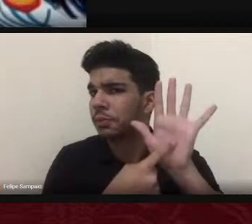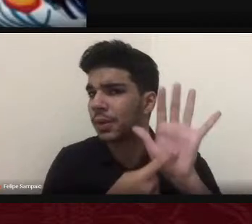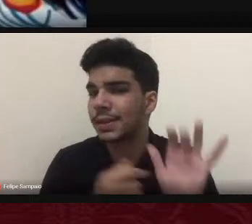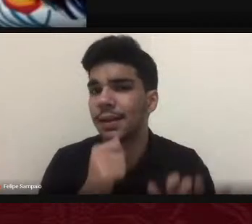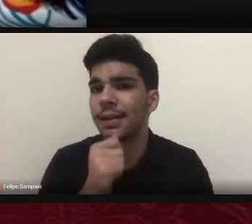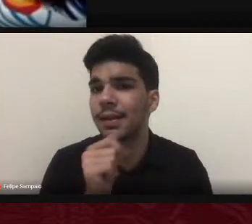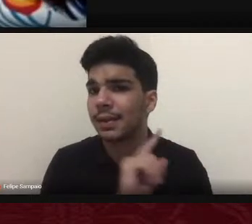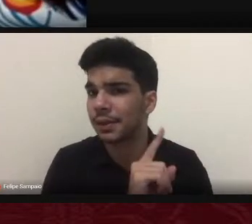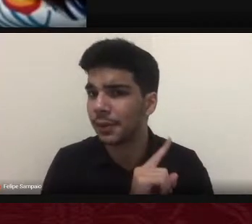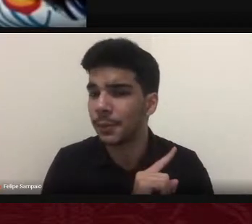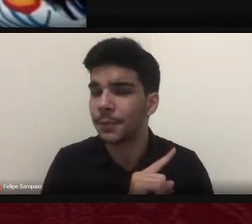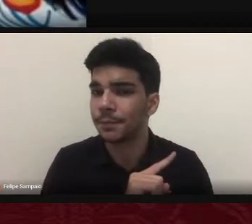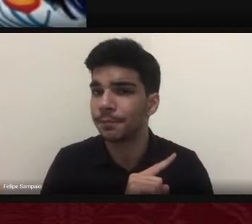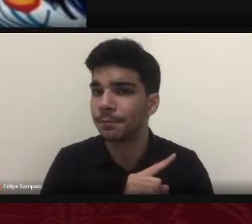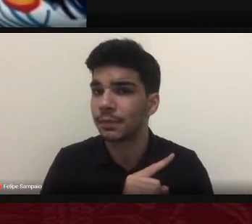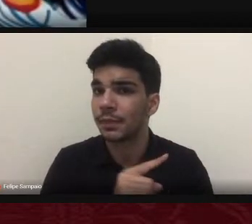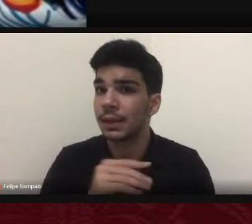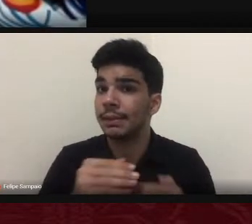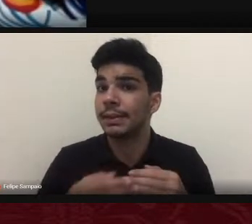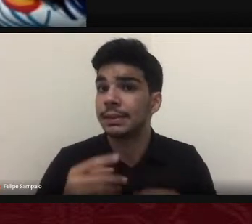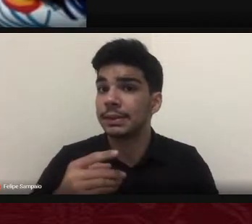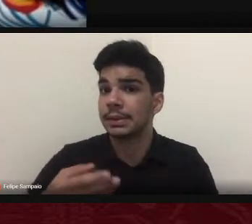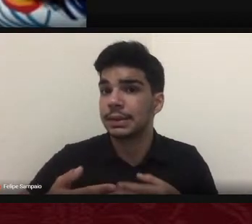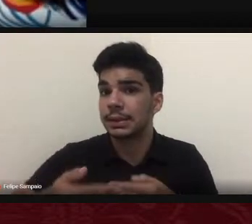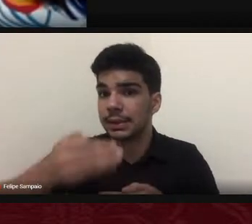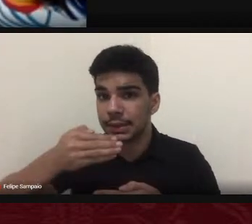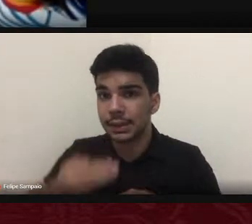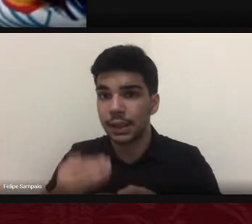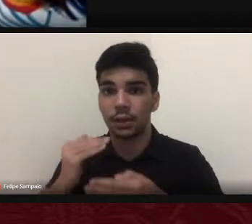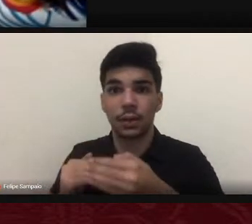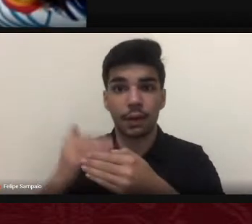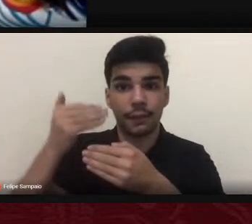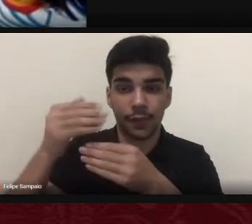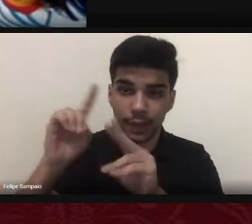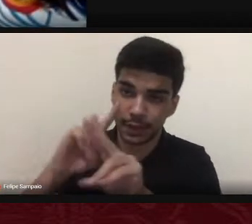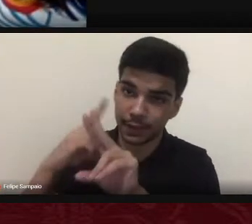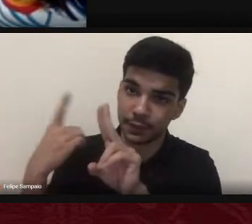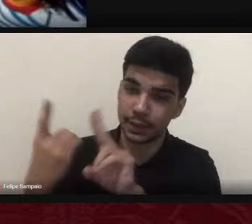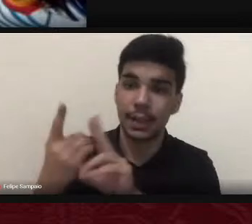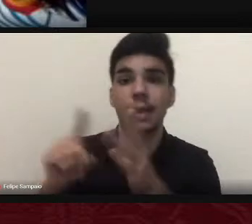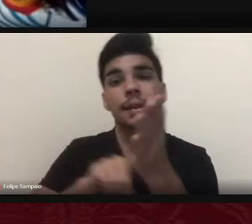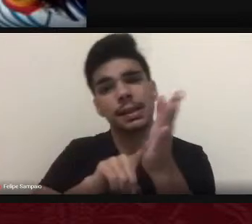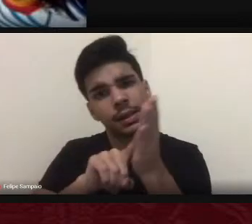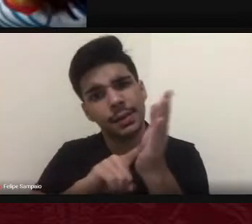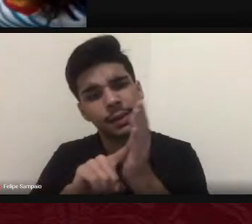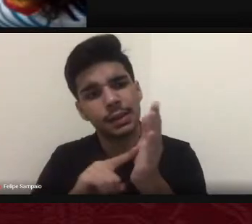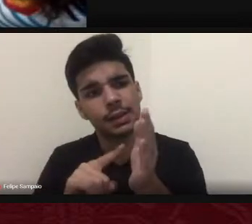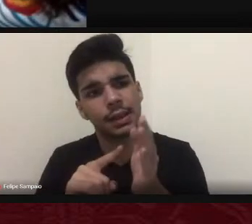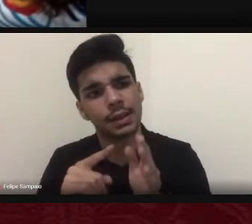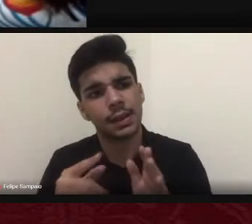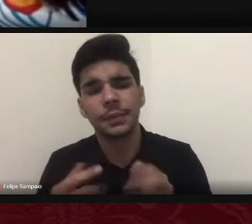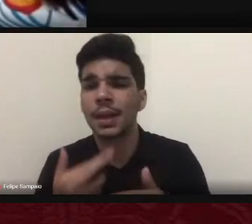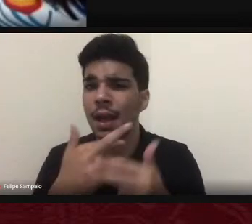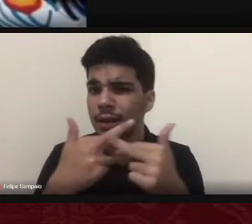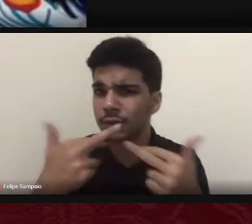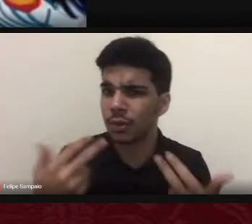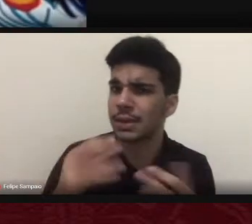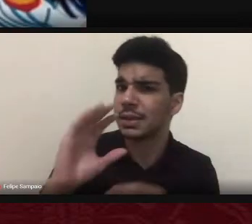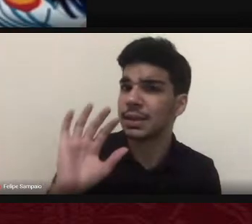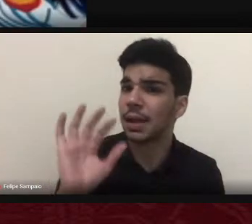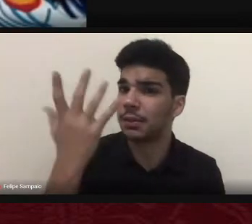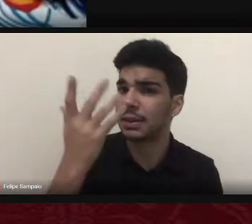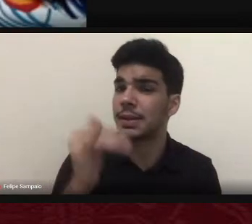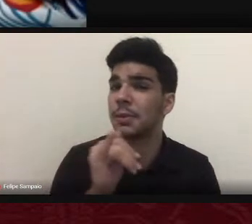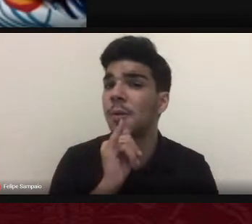dentro e fora da UFGD essas pesquisas o levou a fatos muito interessantes como por